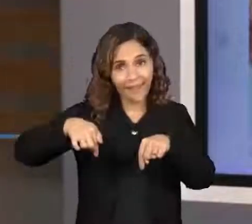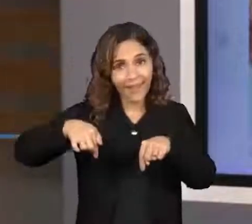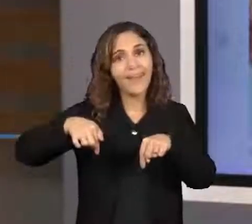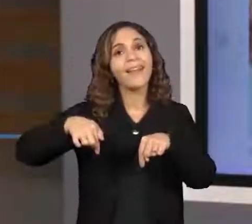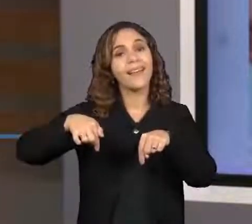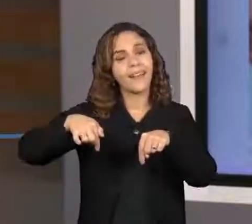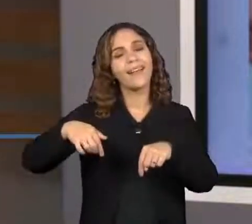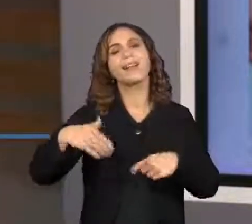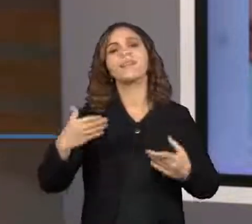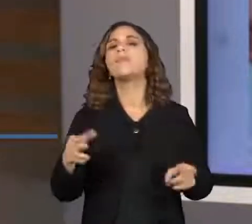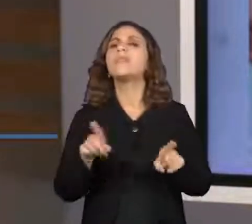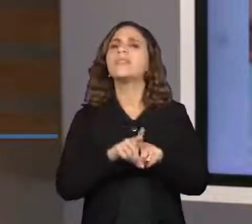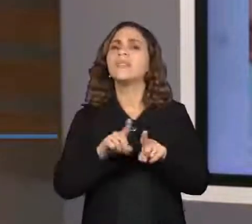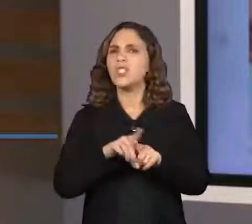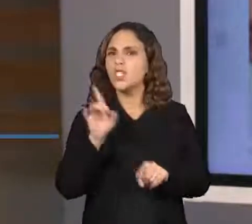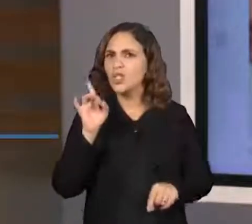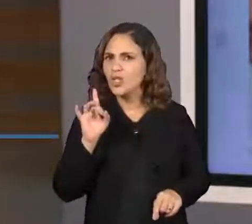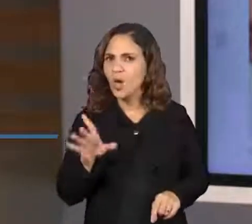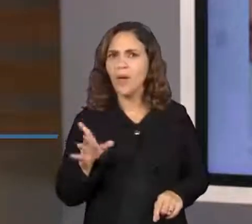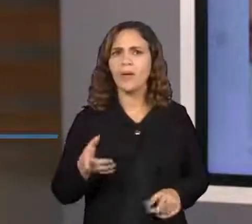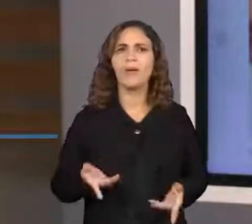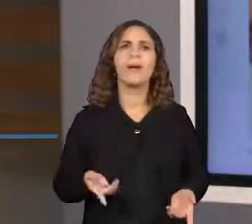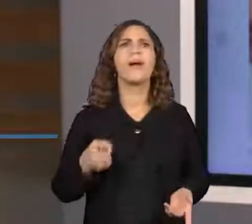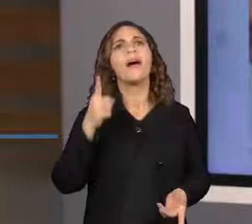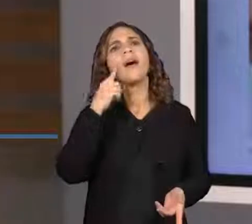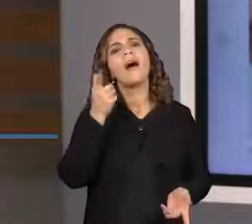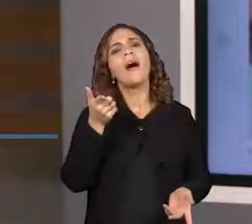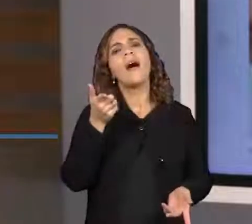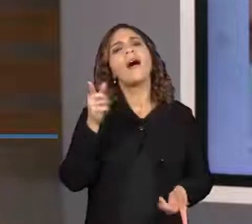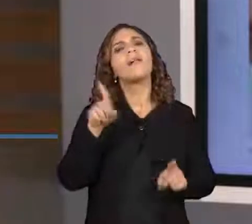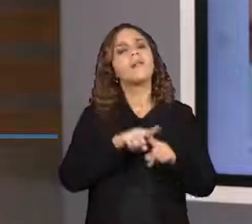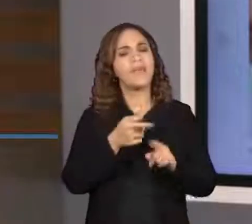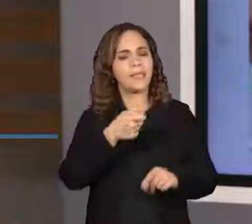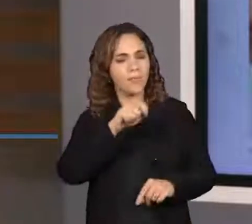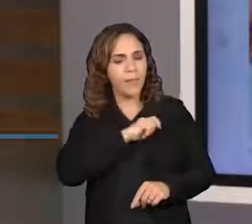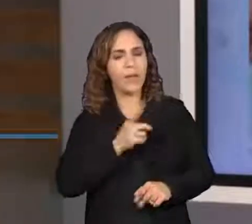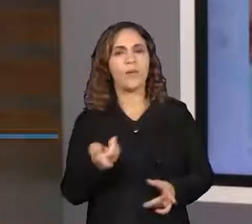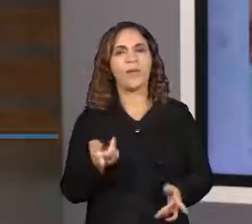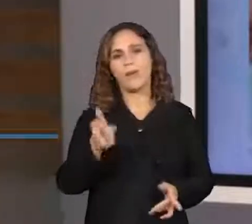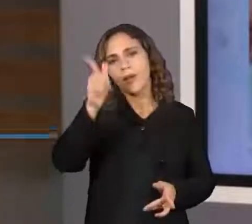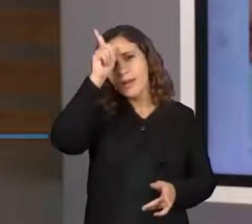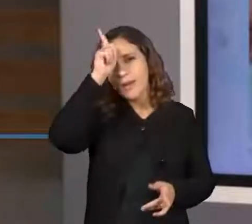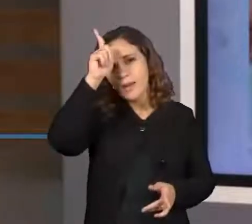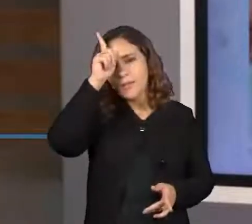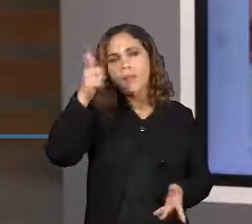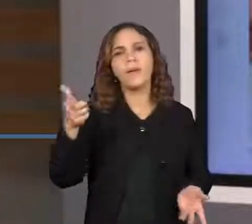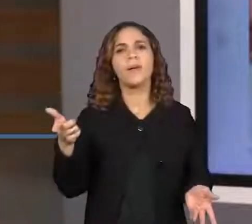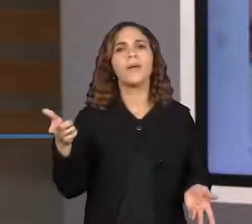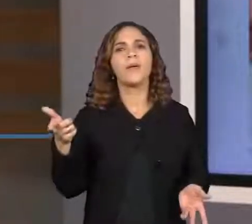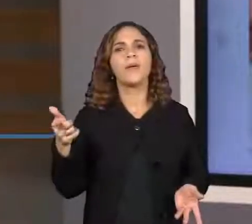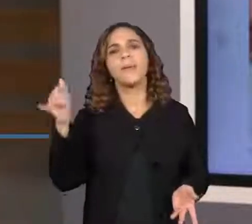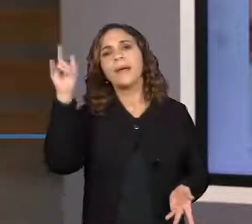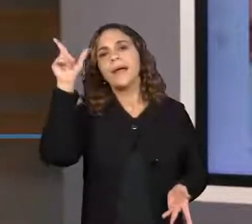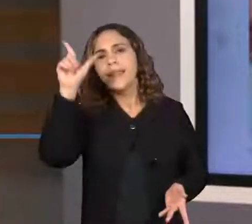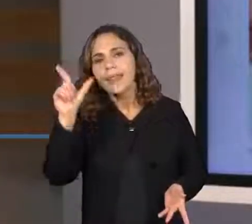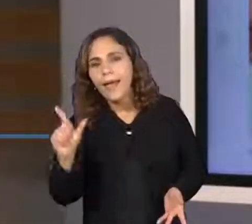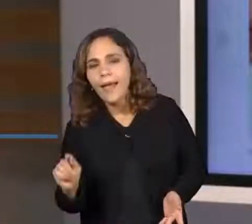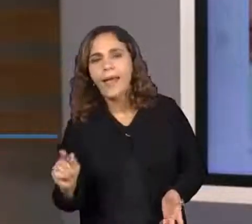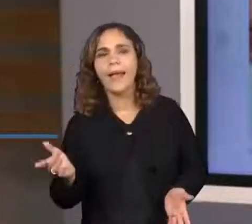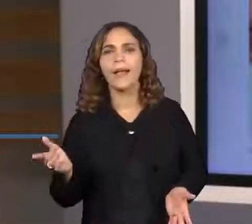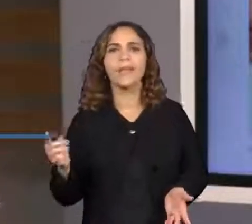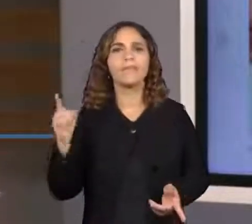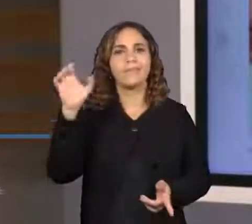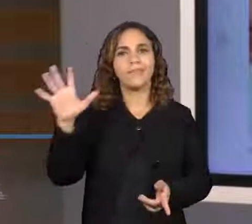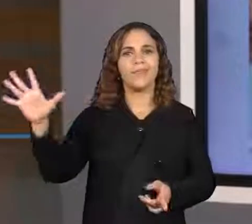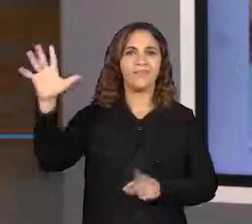os alemãos, os italianos, muito forte. Então, tem toda uma cultura aí vinda da Europa e que faz com que